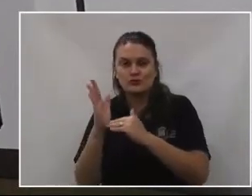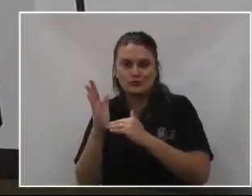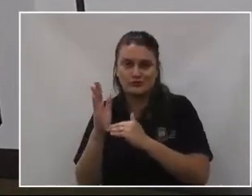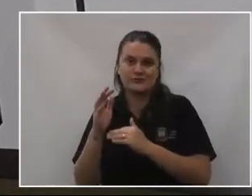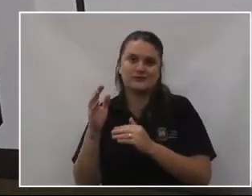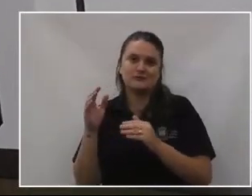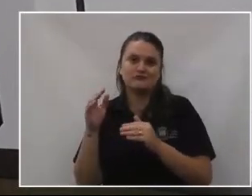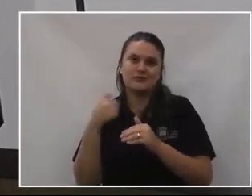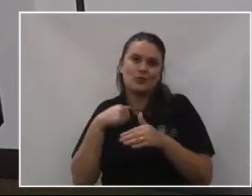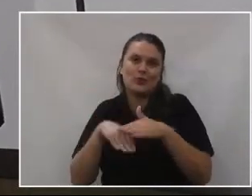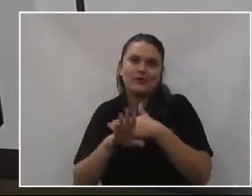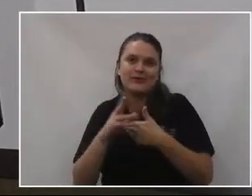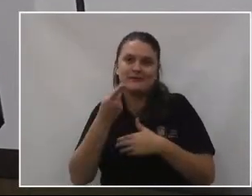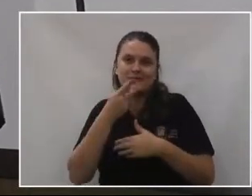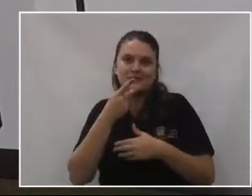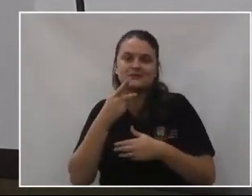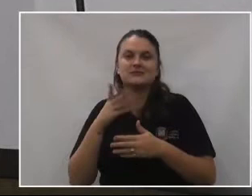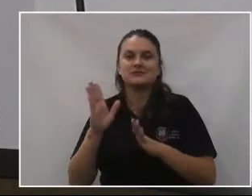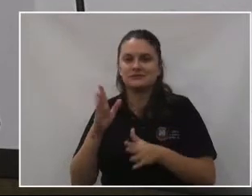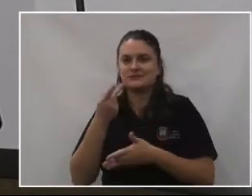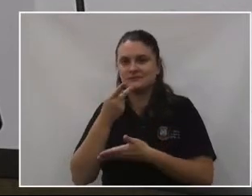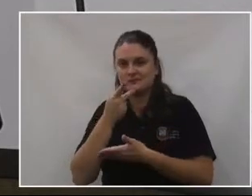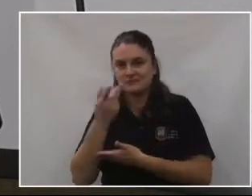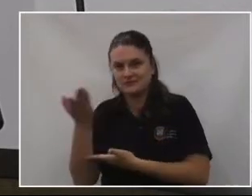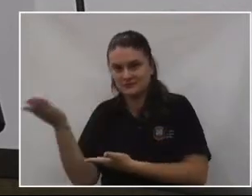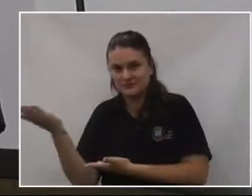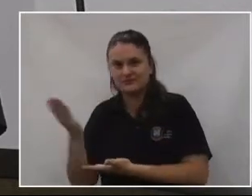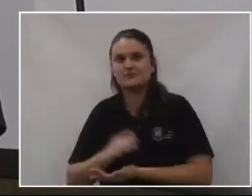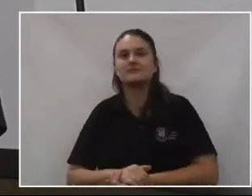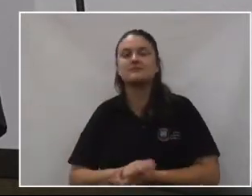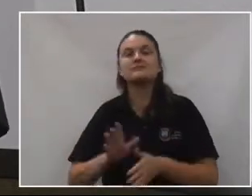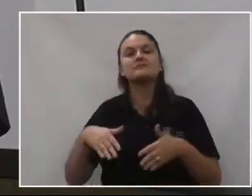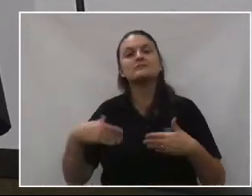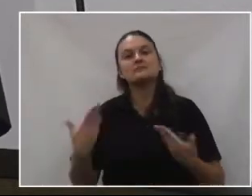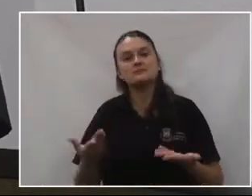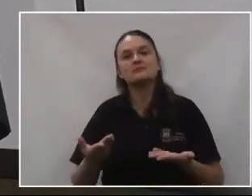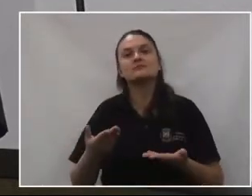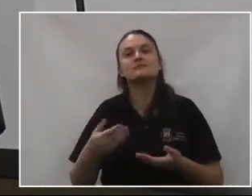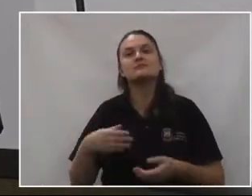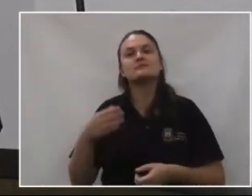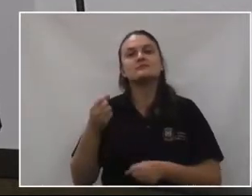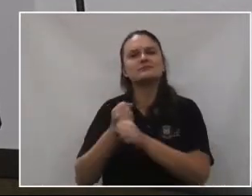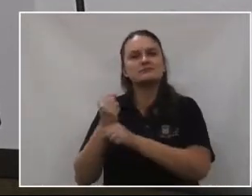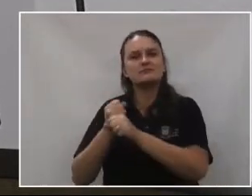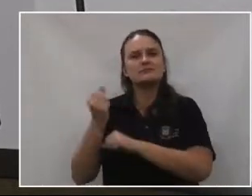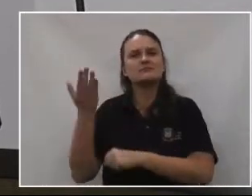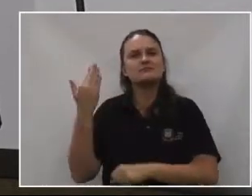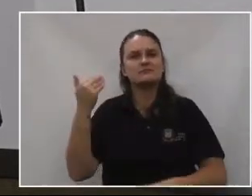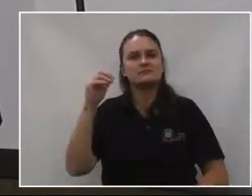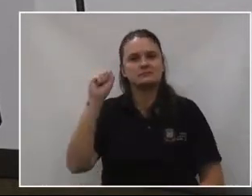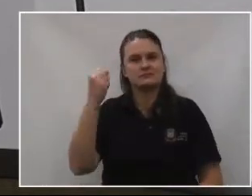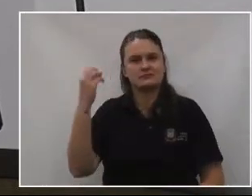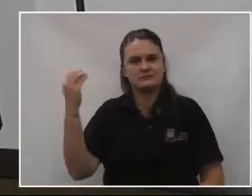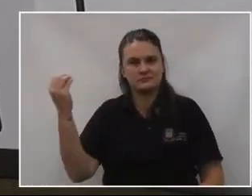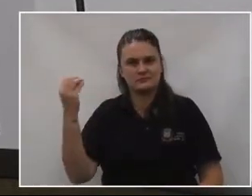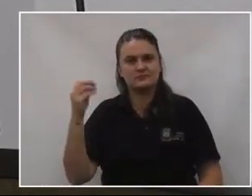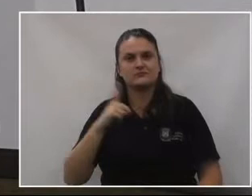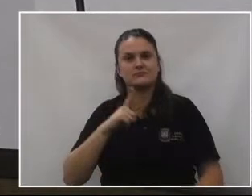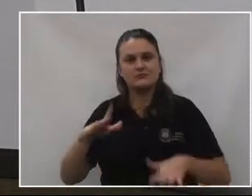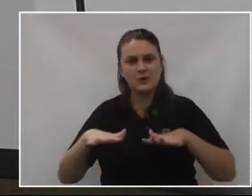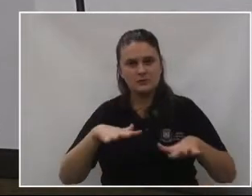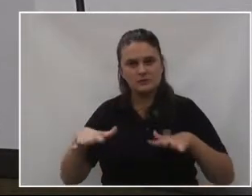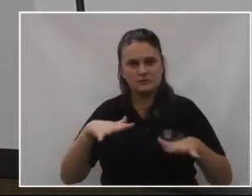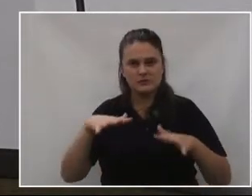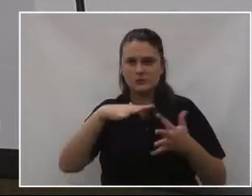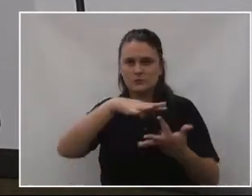e, assim, comentar com vocês. Então, na década de 80, houve um movimento a